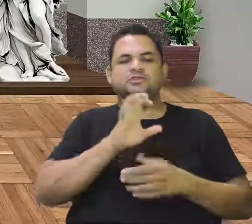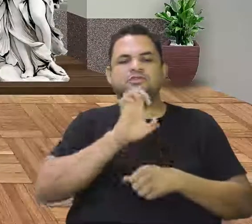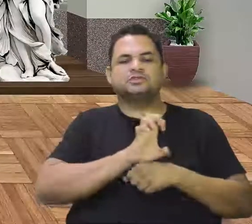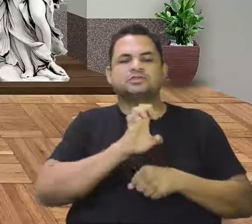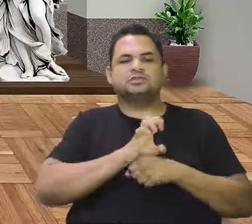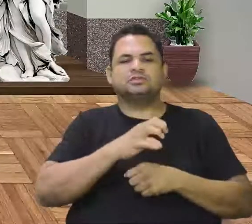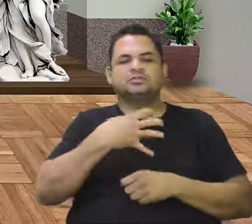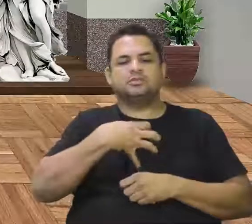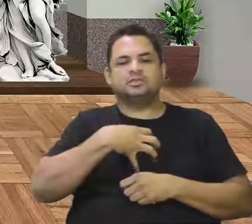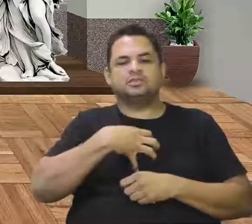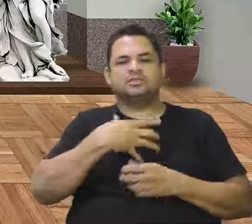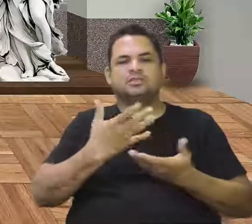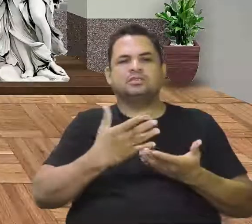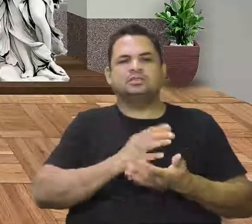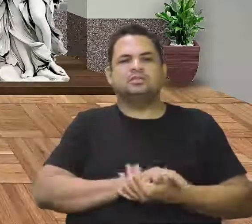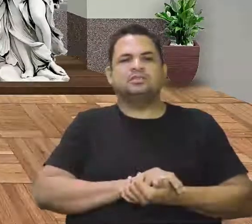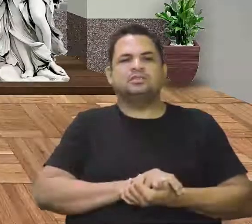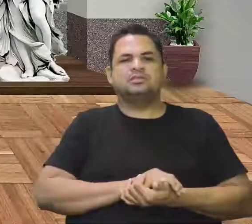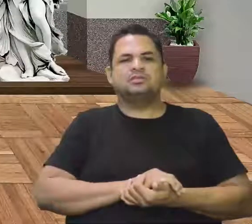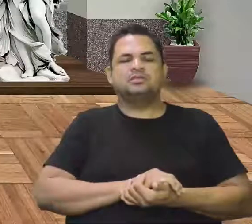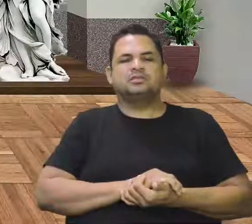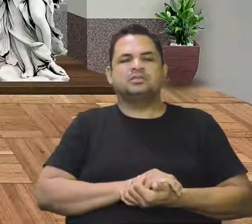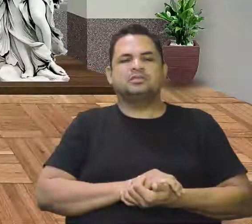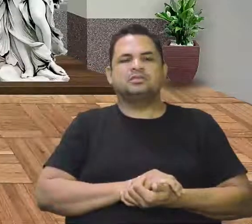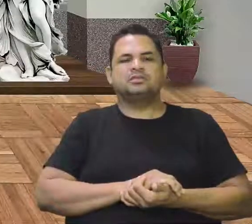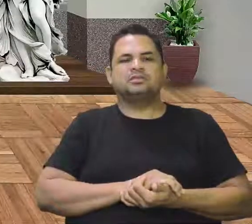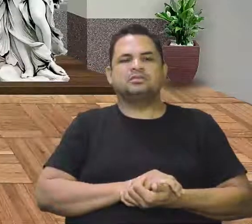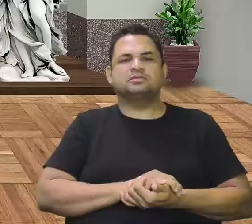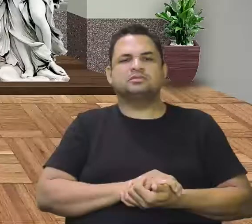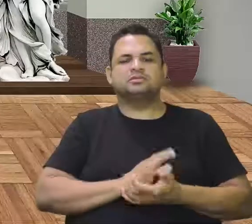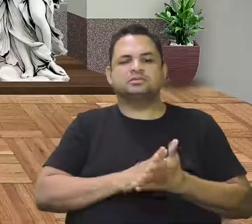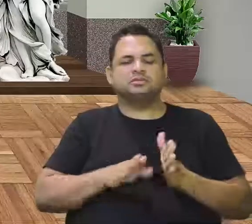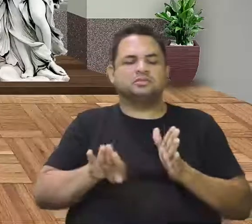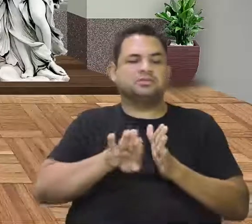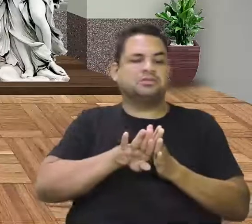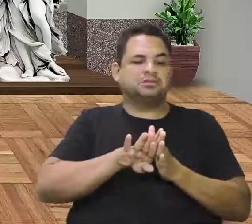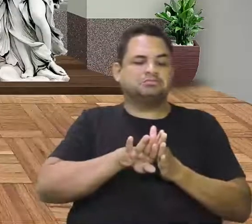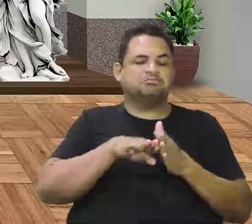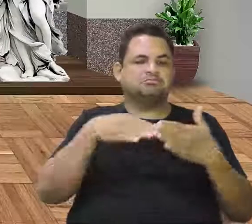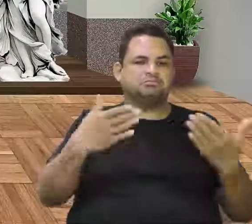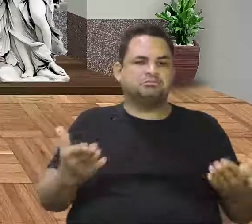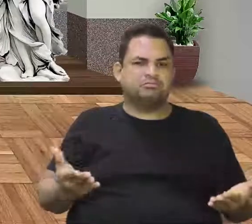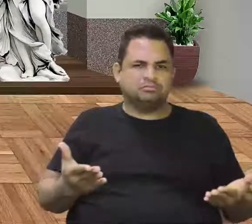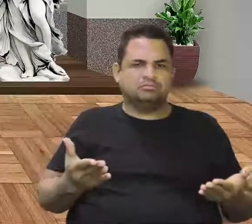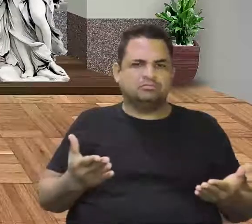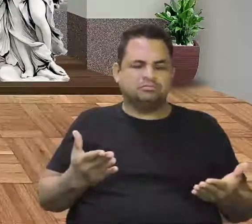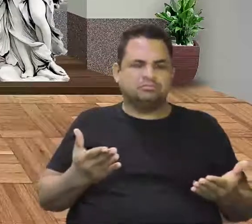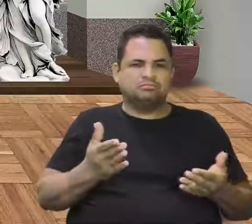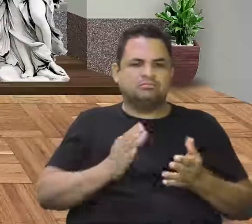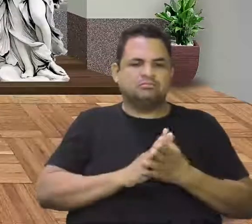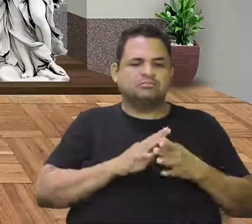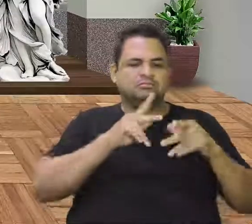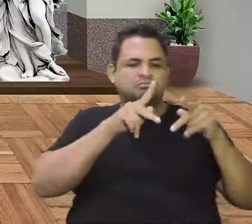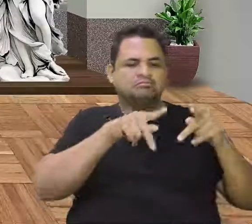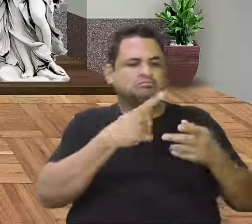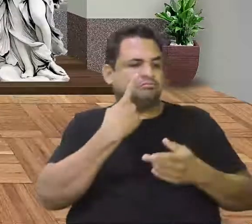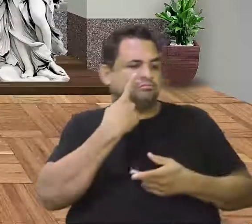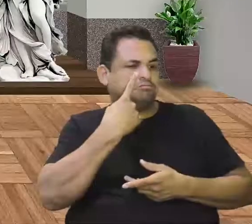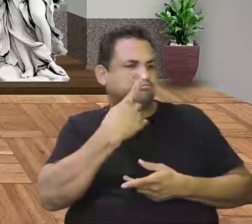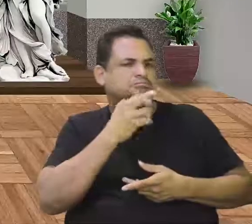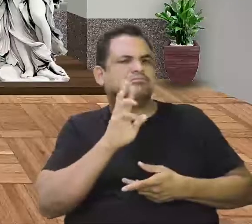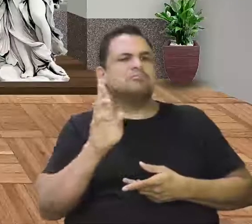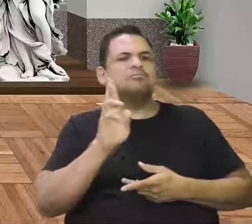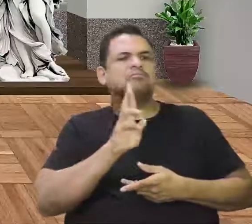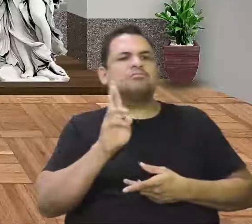Aí ele chega lá, ele atraca. O povo fica olhando quem é